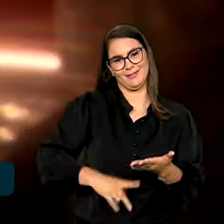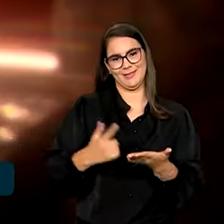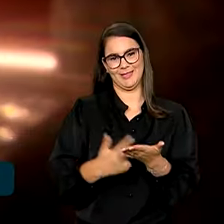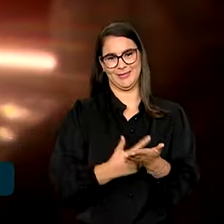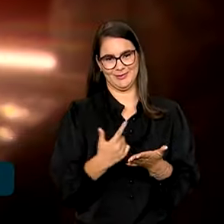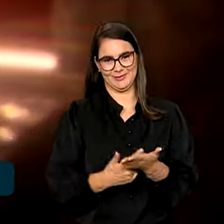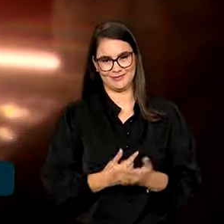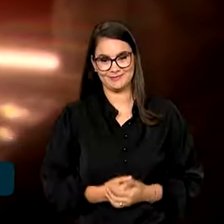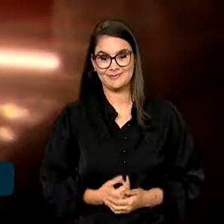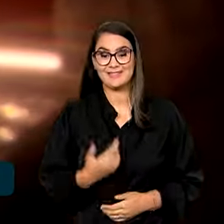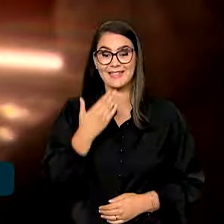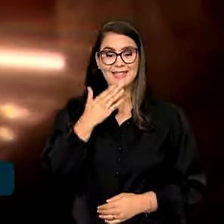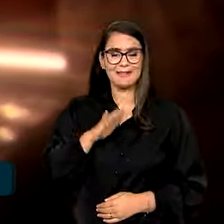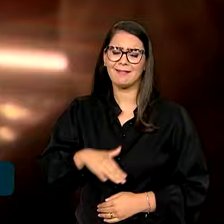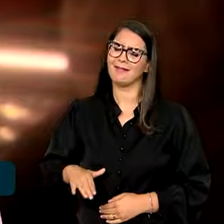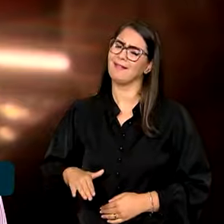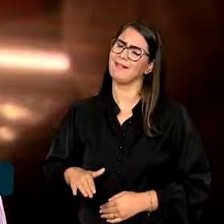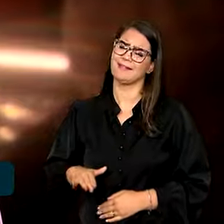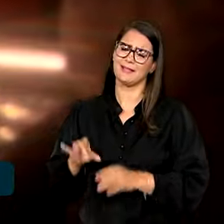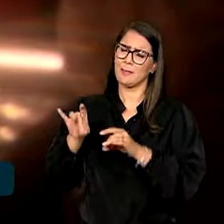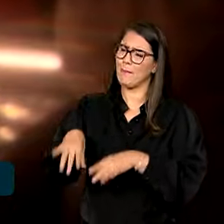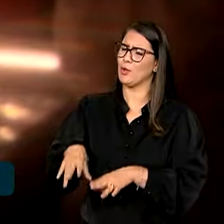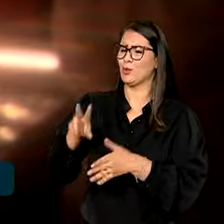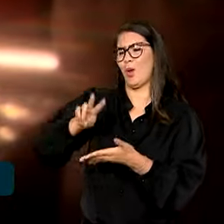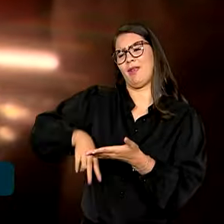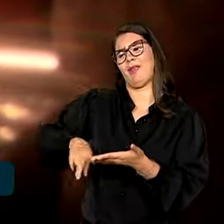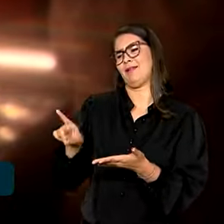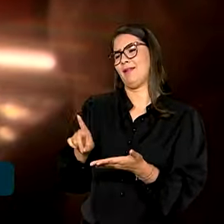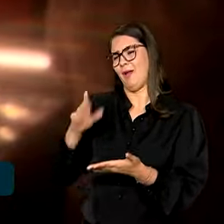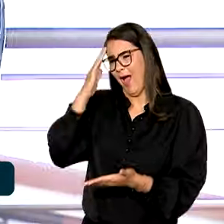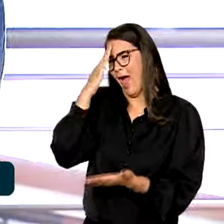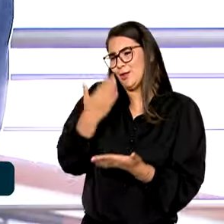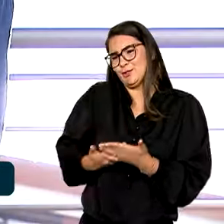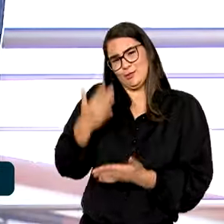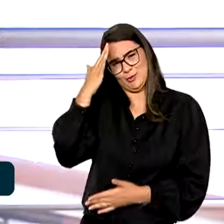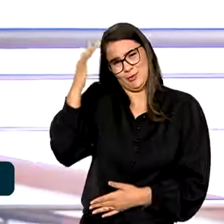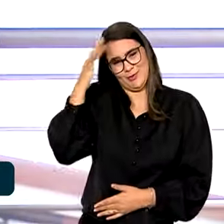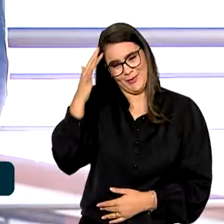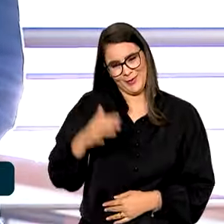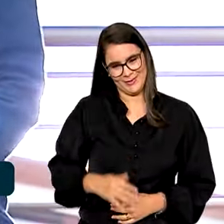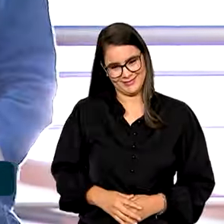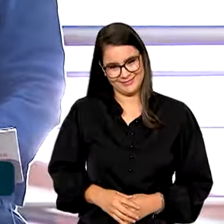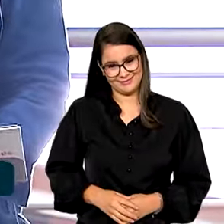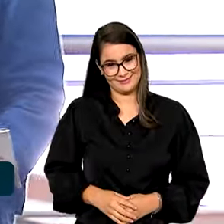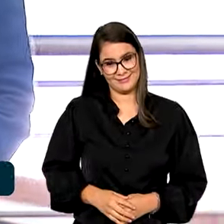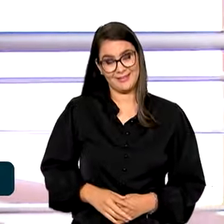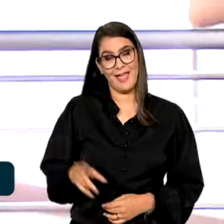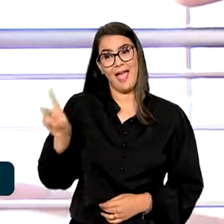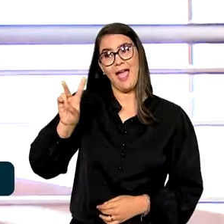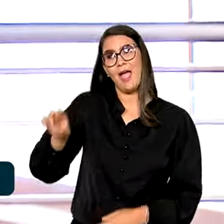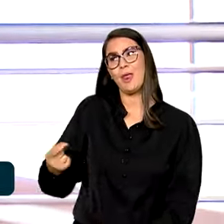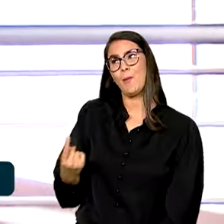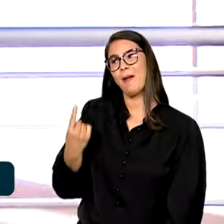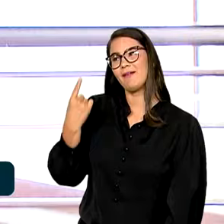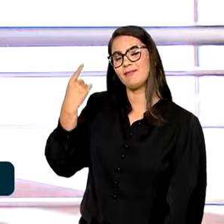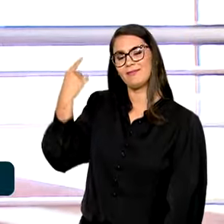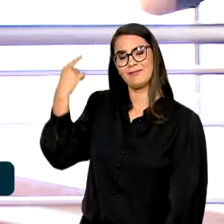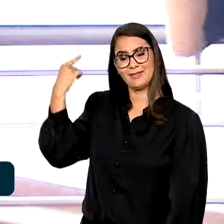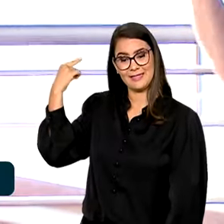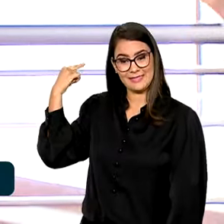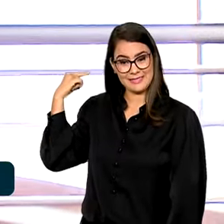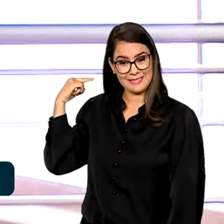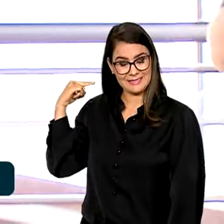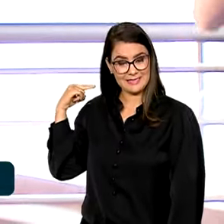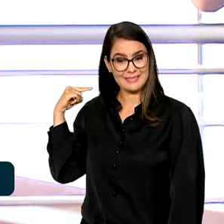livros. Crianças, nunca deixem de ler, nunca deixem de acreditar nos seus sonhos. Era uma vez, era uma